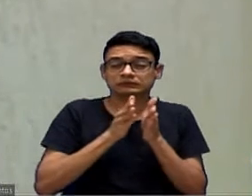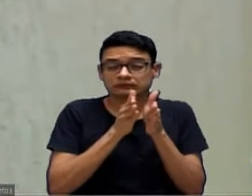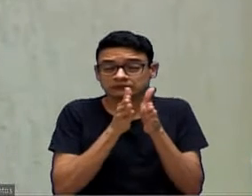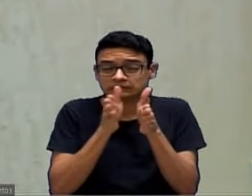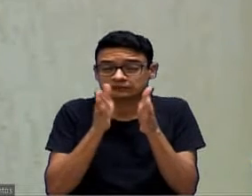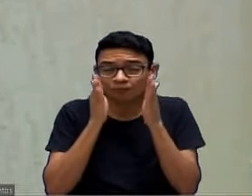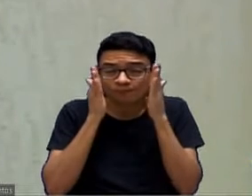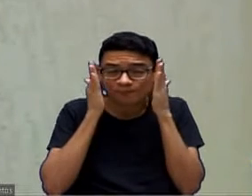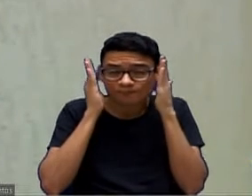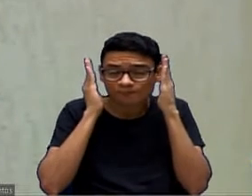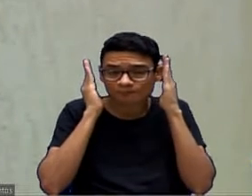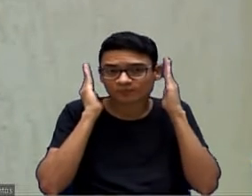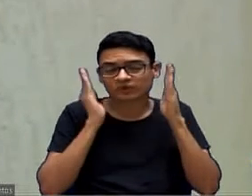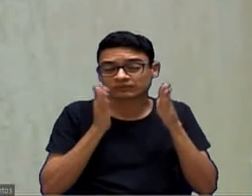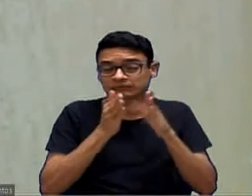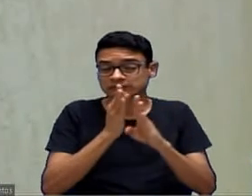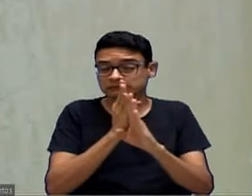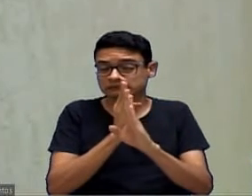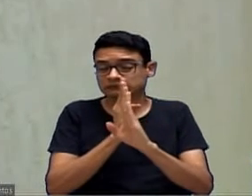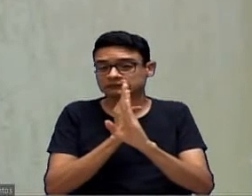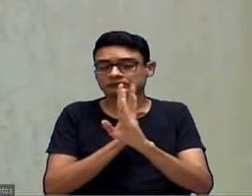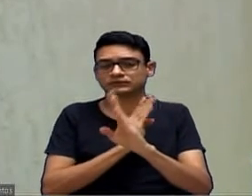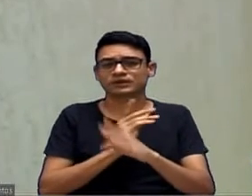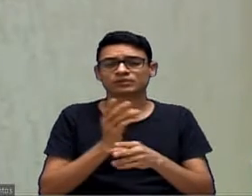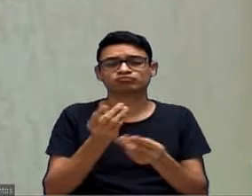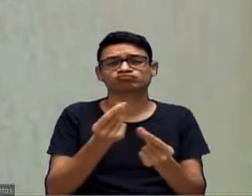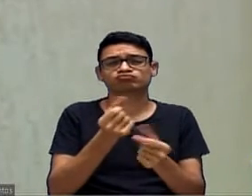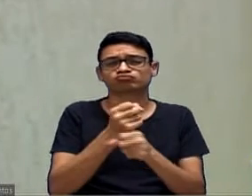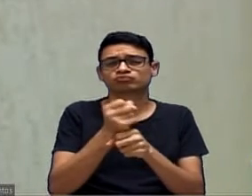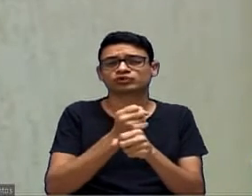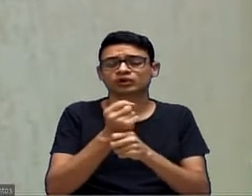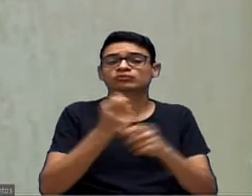coisa absurda que já podia ter sido resolvida há muitos anos.